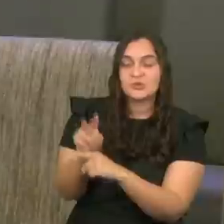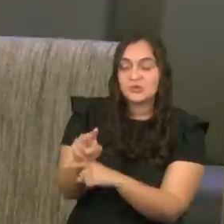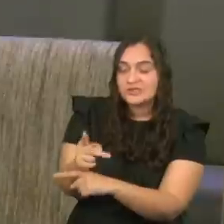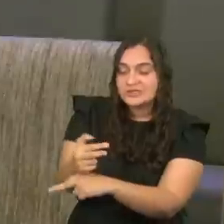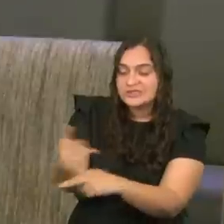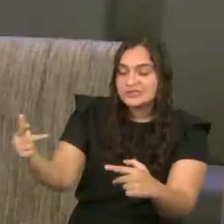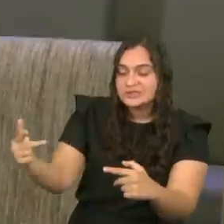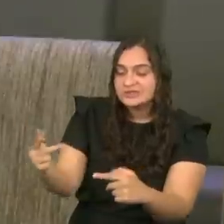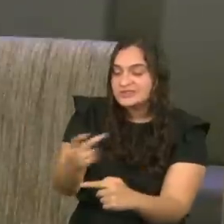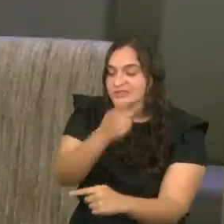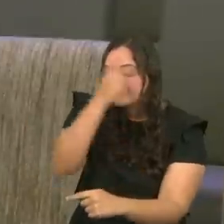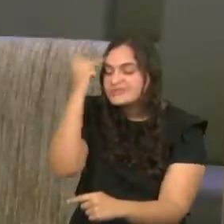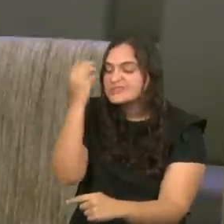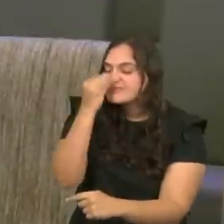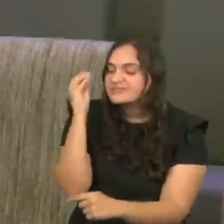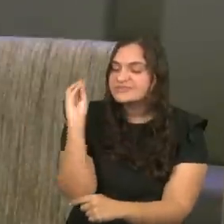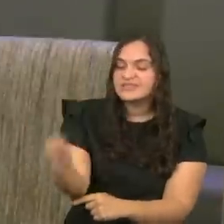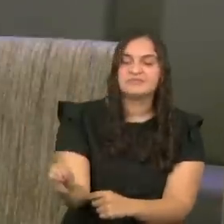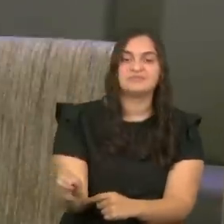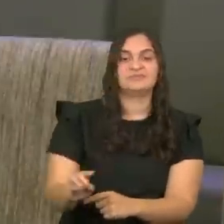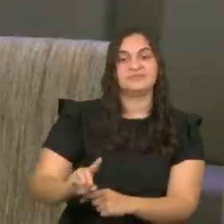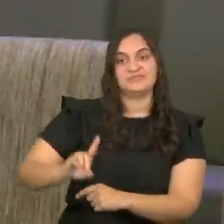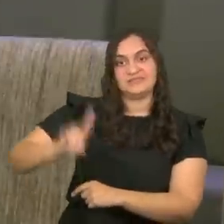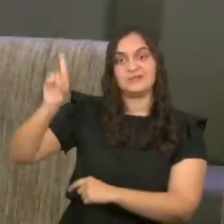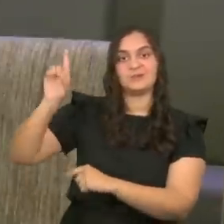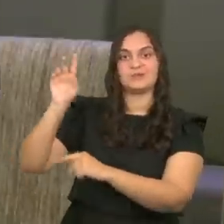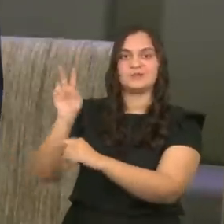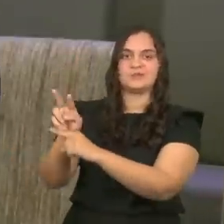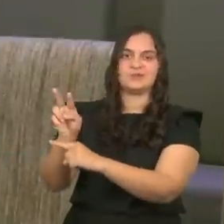coisas desprezíveis.